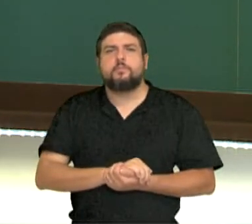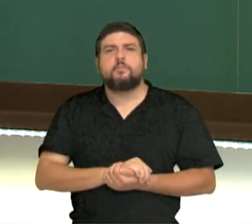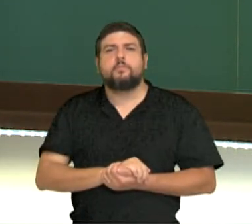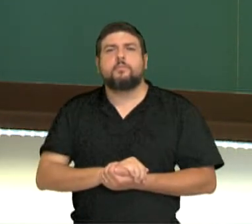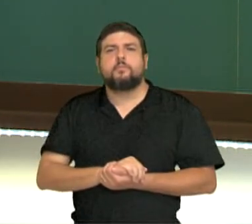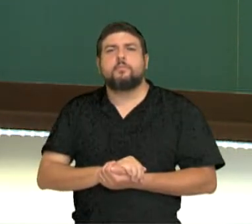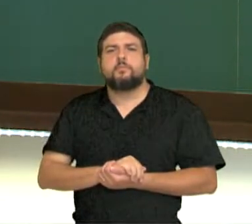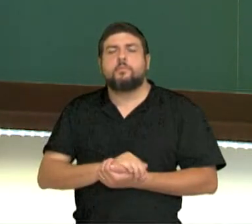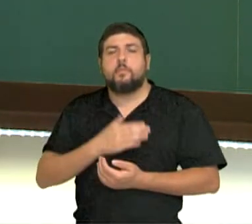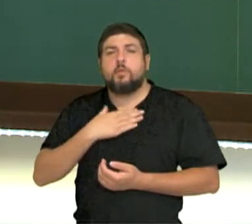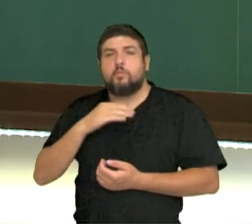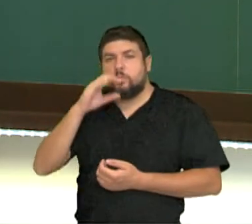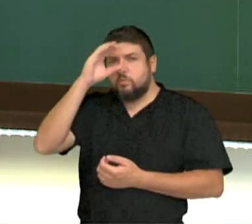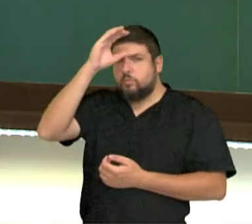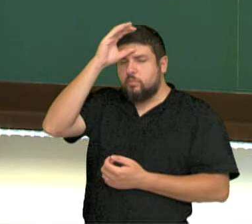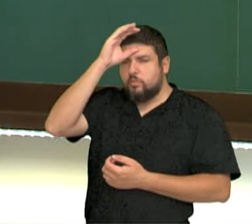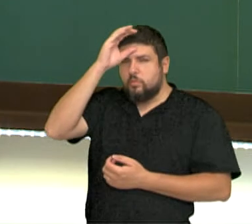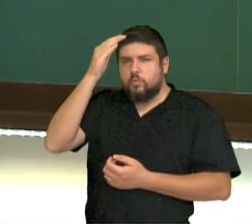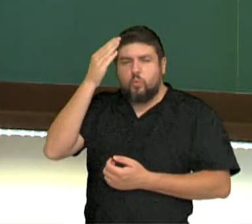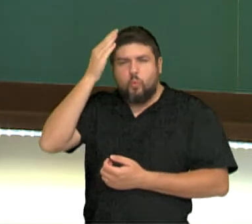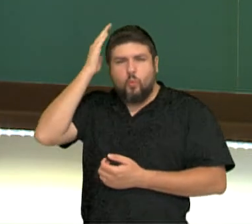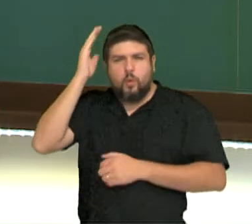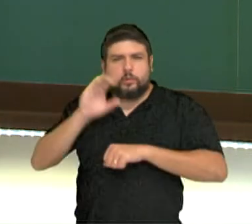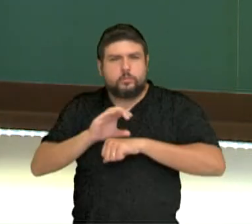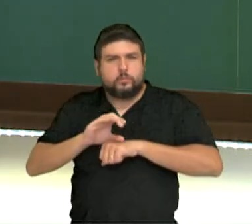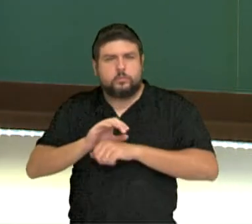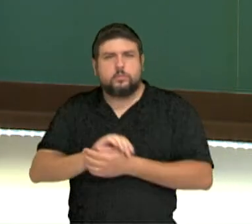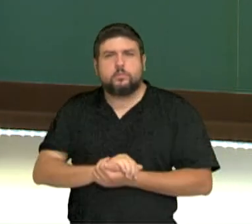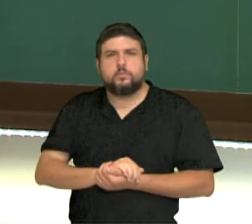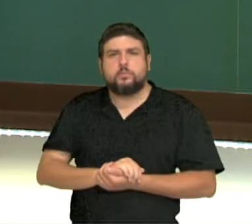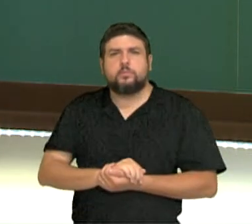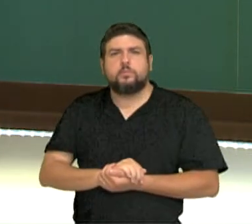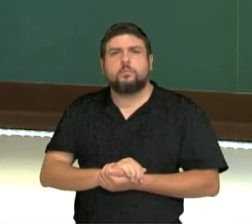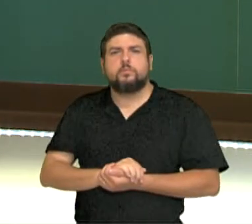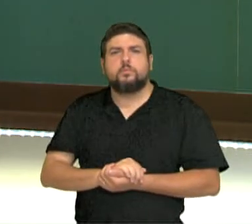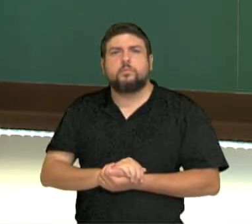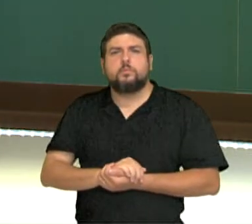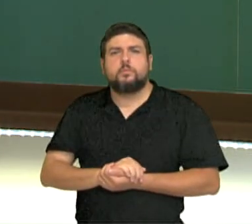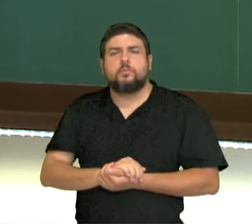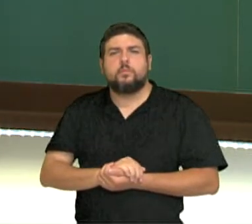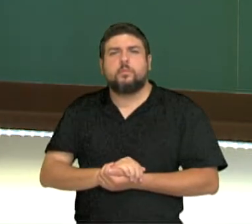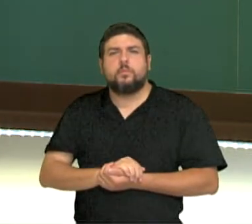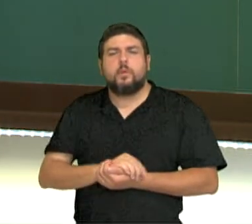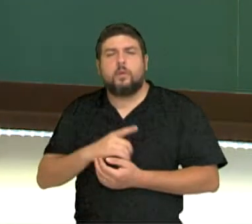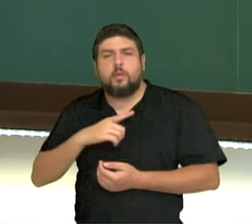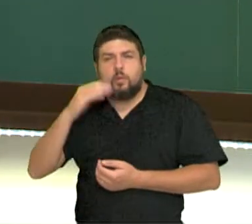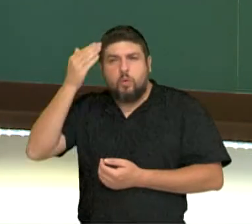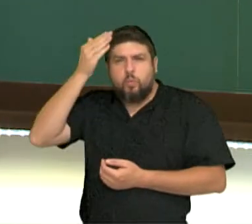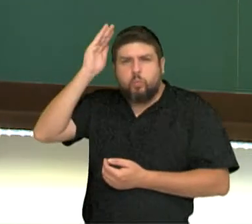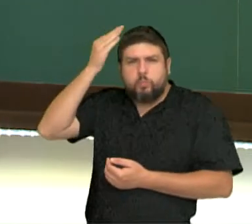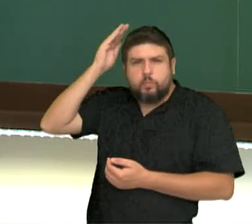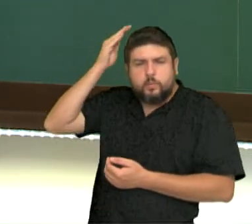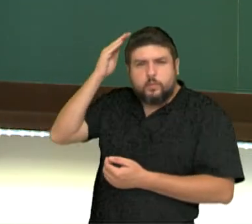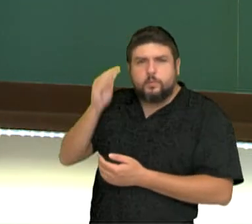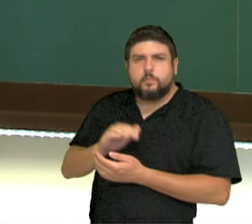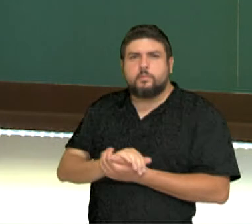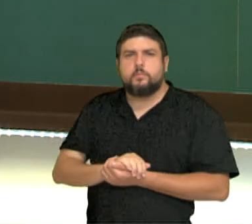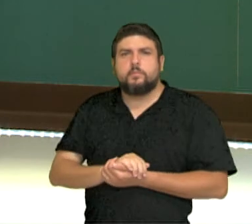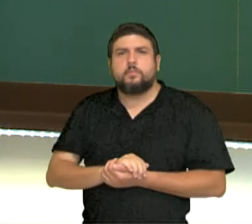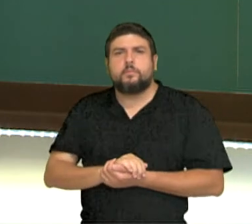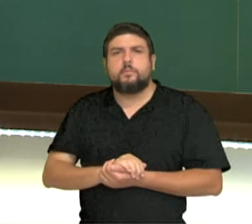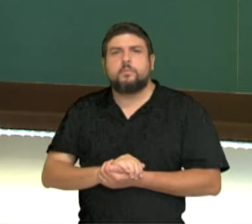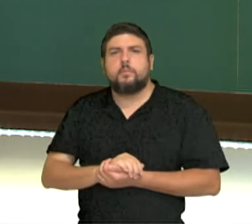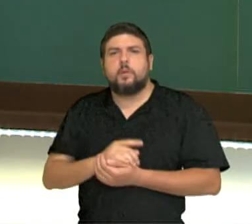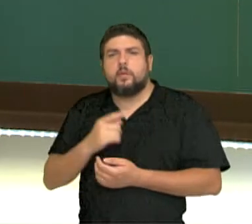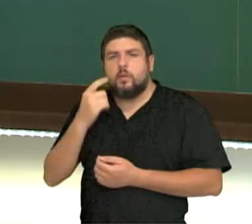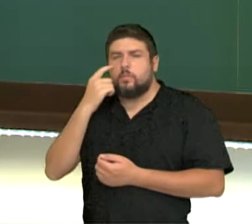meu tío é grisalho. Ellos tienen el pelo rizado, crespo. E mi madre y yo tenemos los